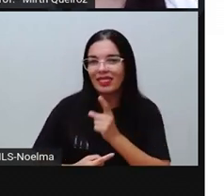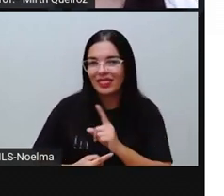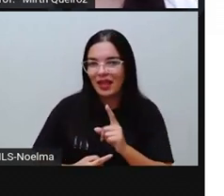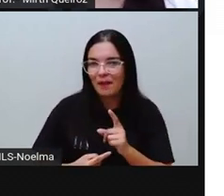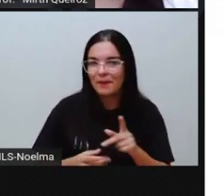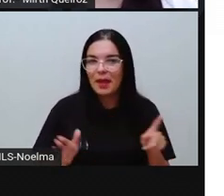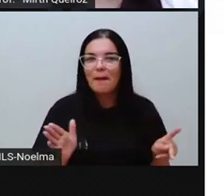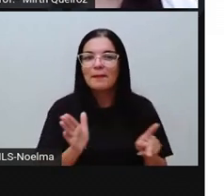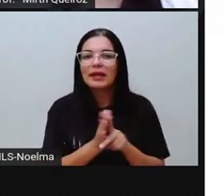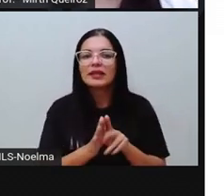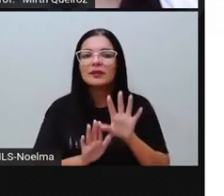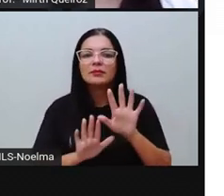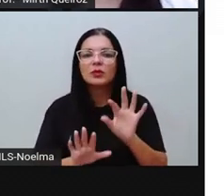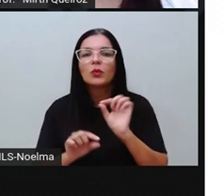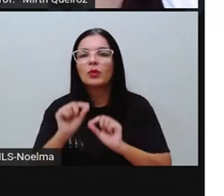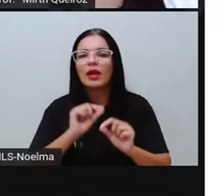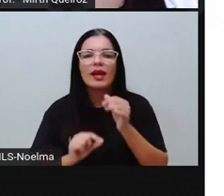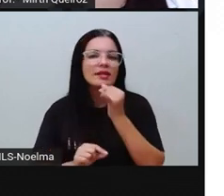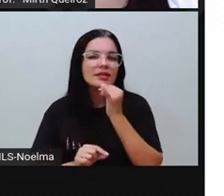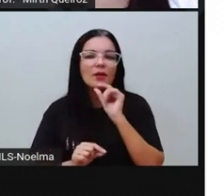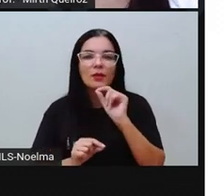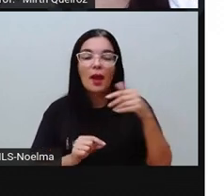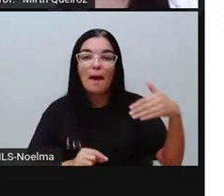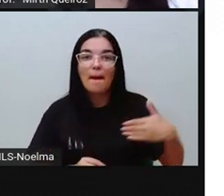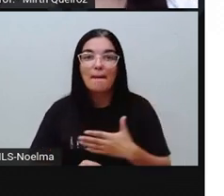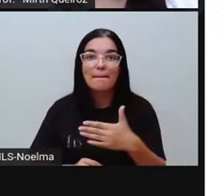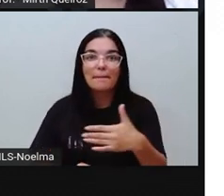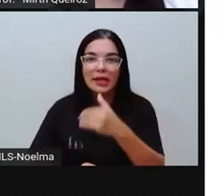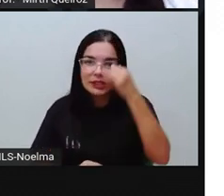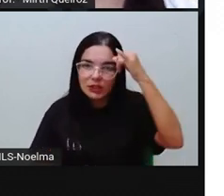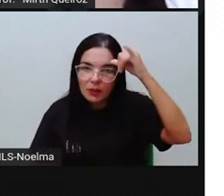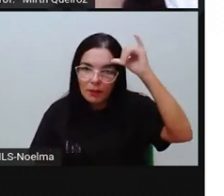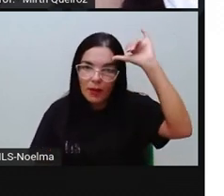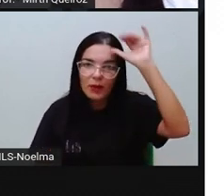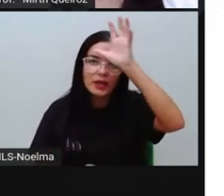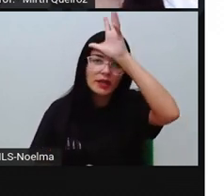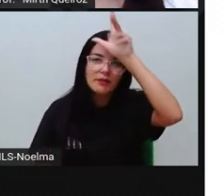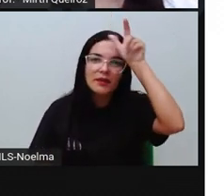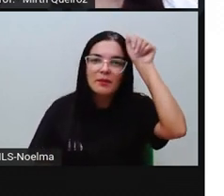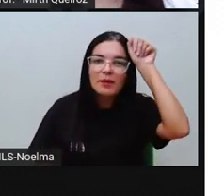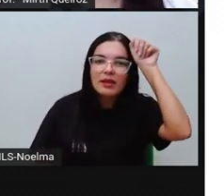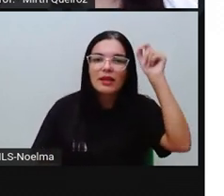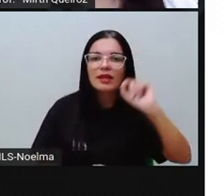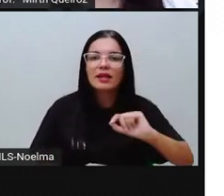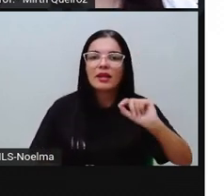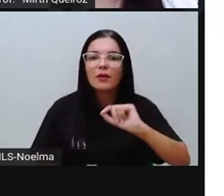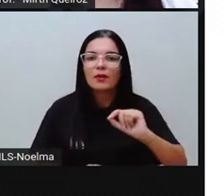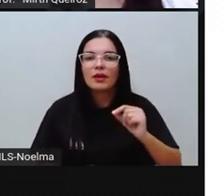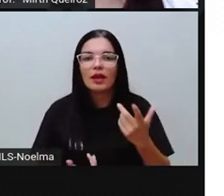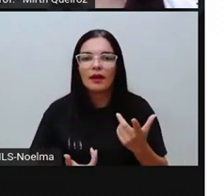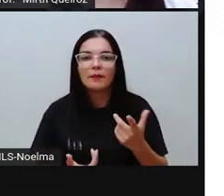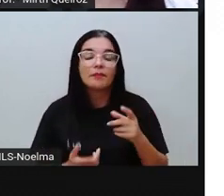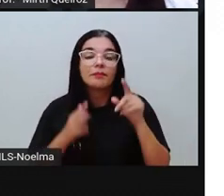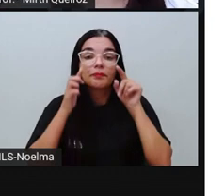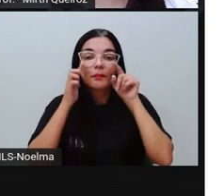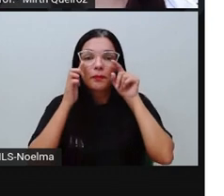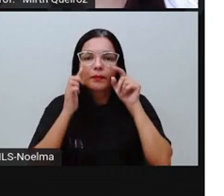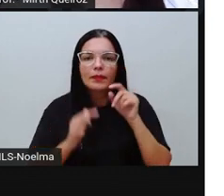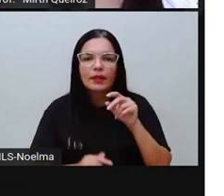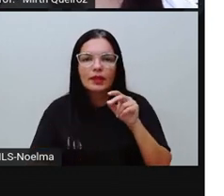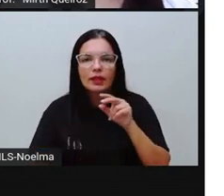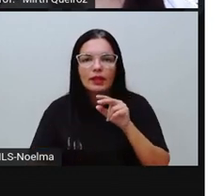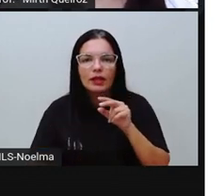à fauna da Amazônica, por exemplo, o peixe boi da Amazônia, o boto vermelho, ou também chamado boto cor-de